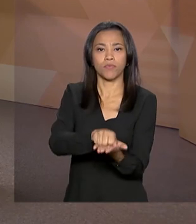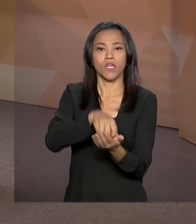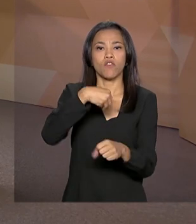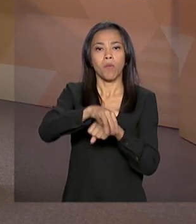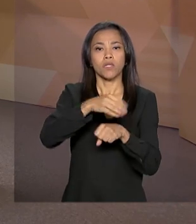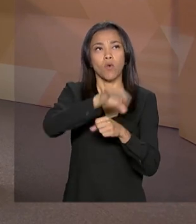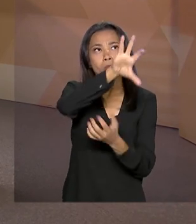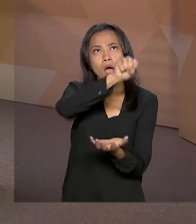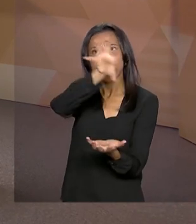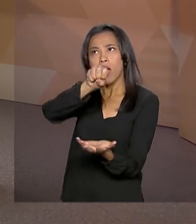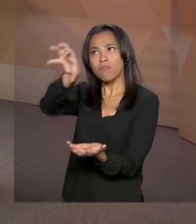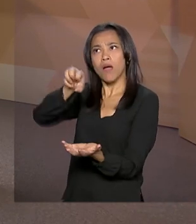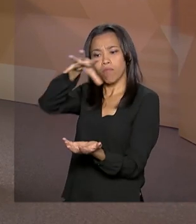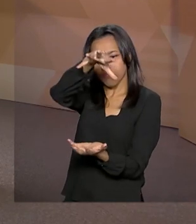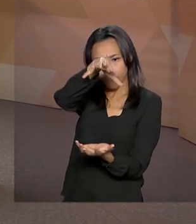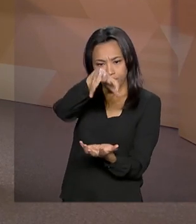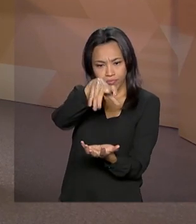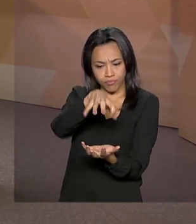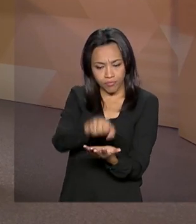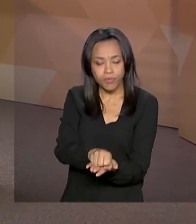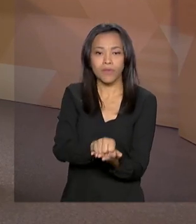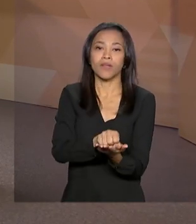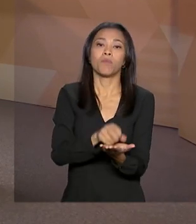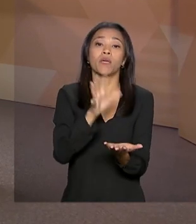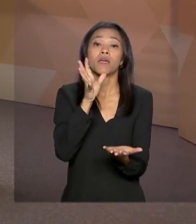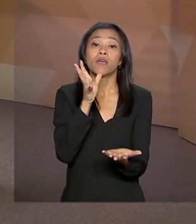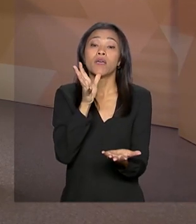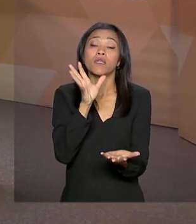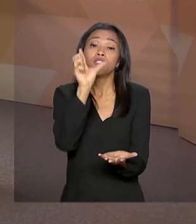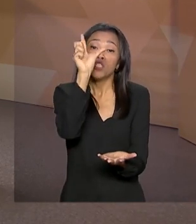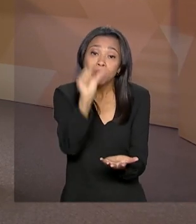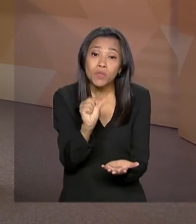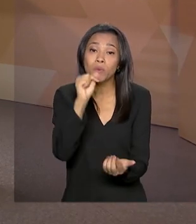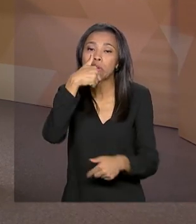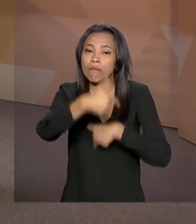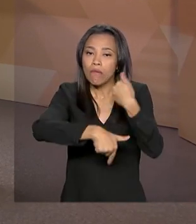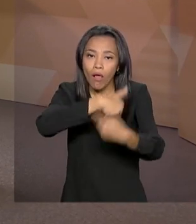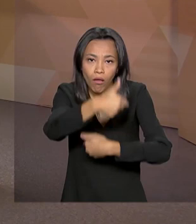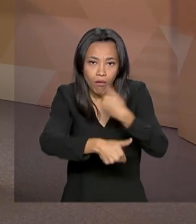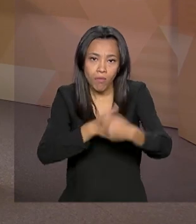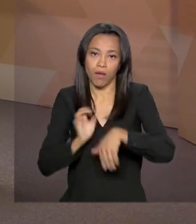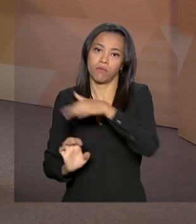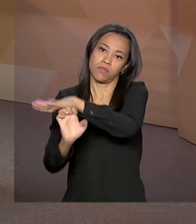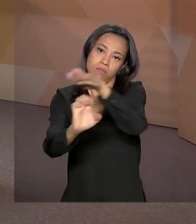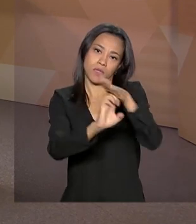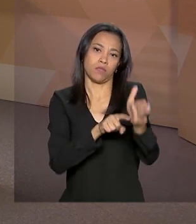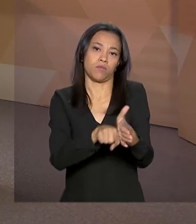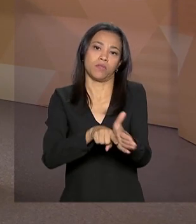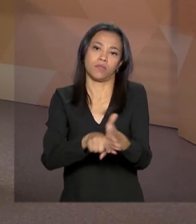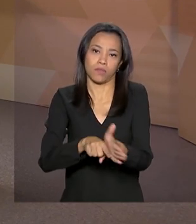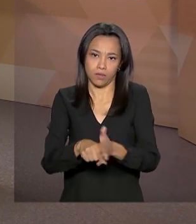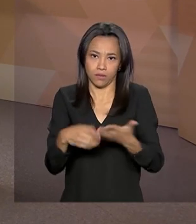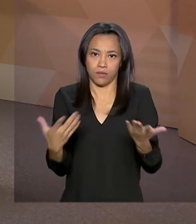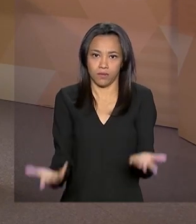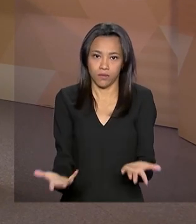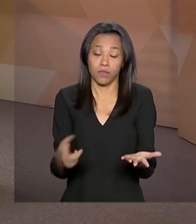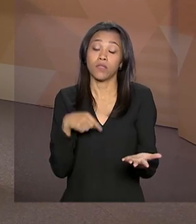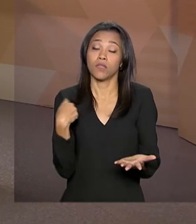diminui, você ganha eficiência, você diminui o custo de busca das empresas e de monitoramento e também você ganha uma... E aí a gente quer,